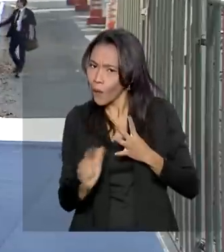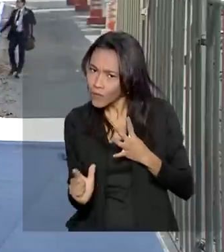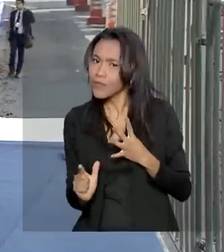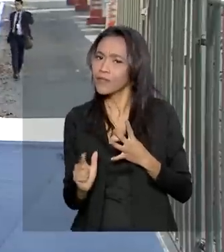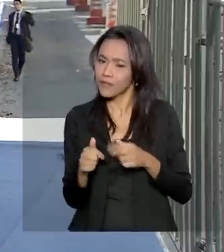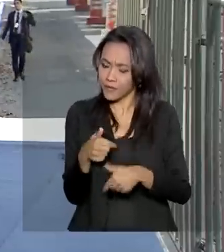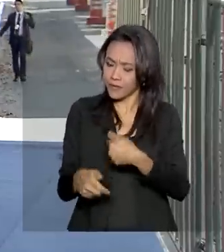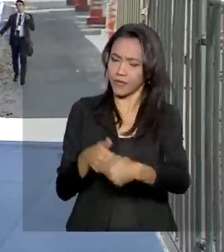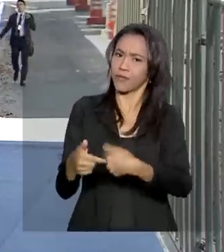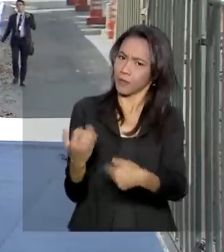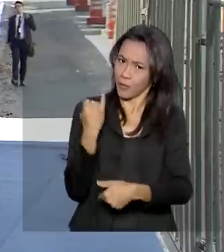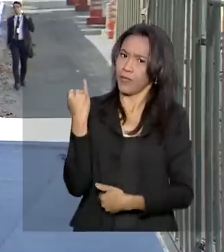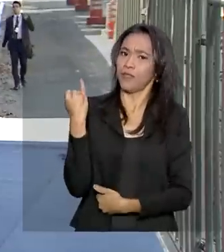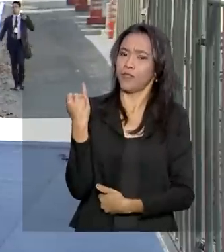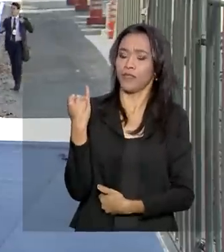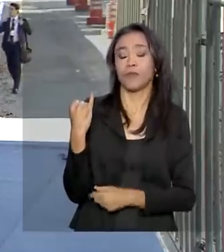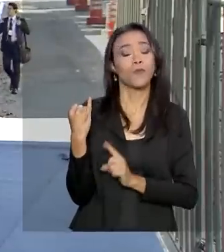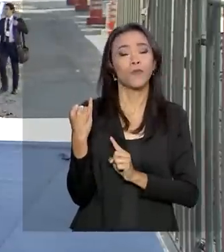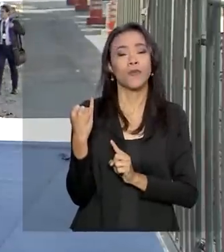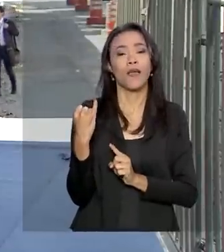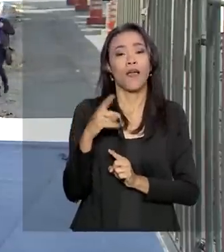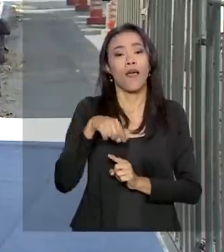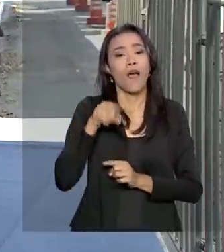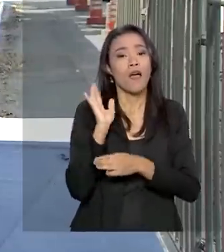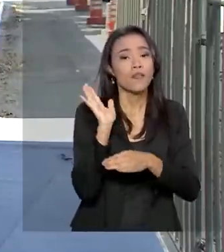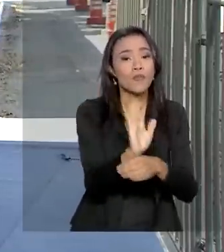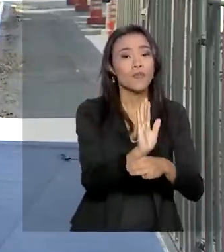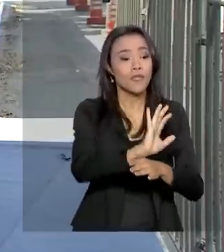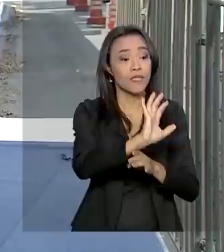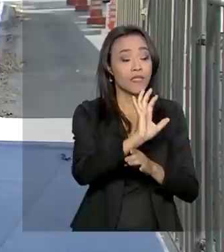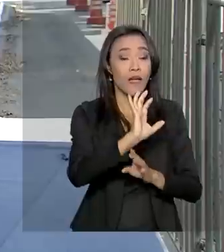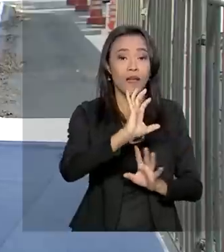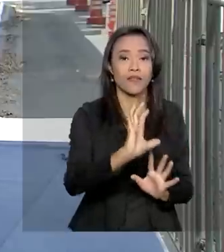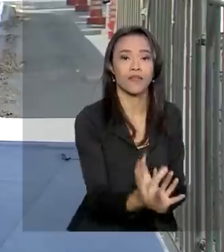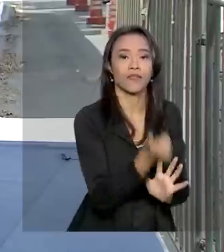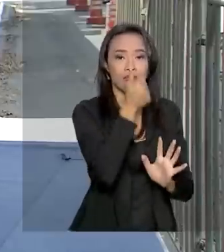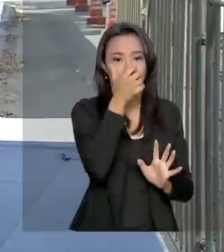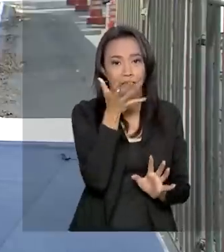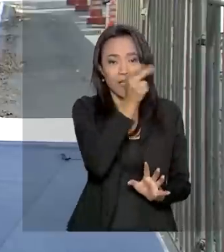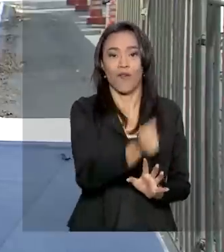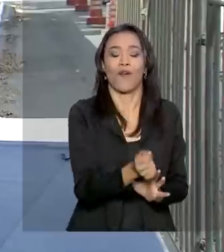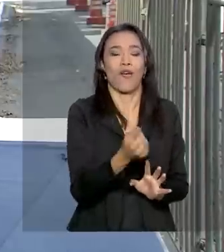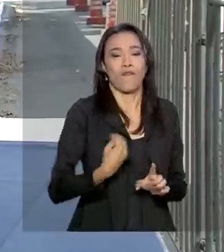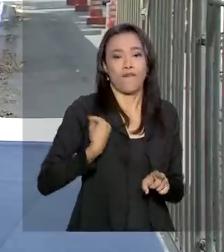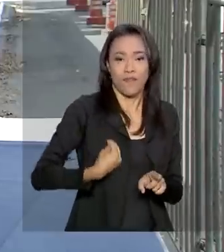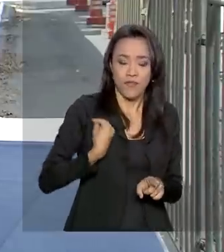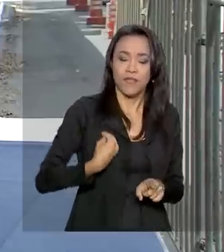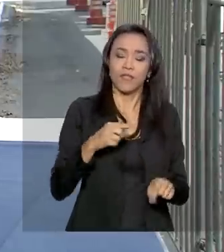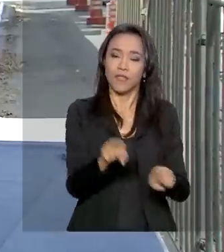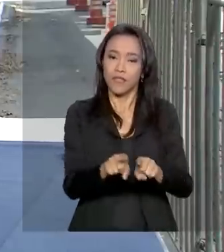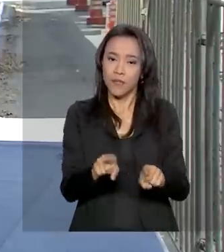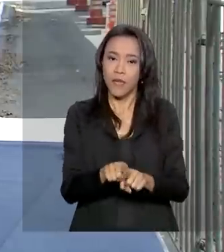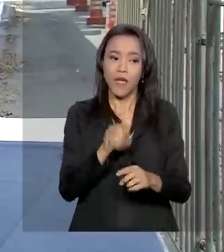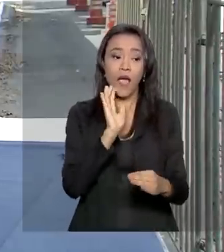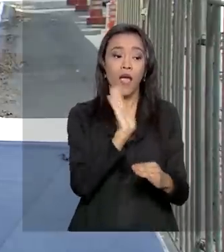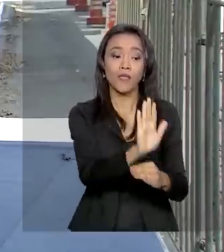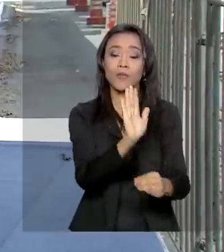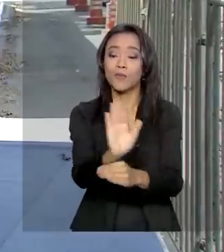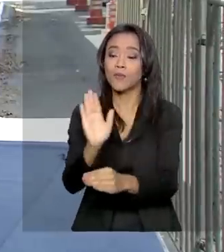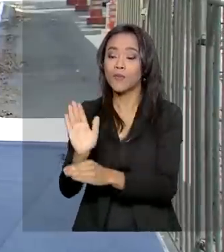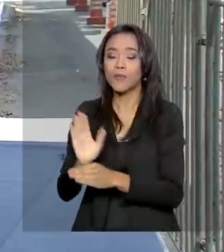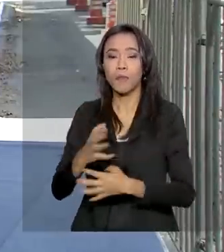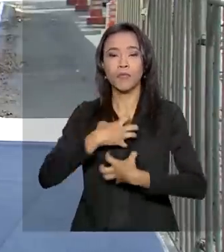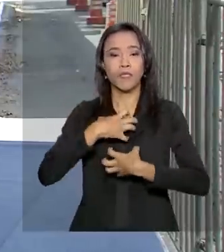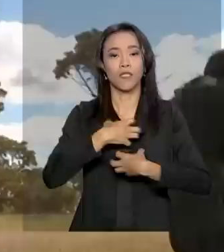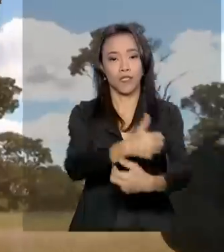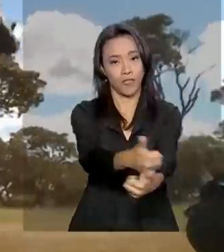importante? Elas ajudam a salvar vidas e também contribuem para o bem-estar da população.